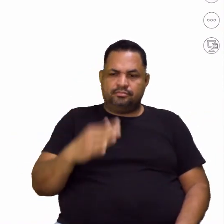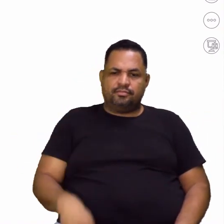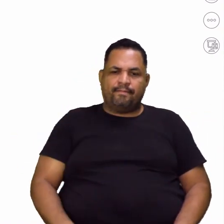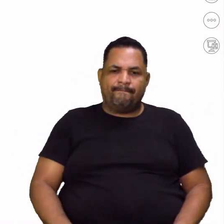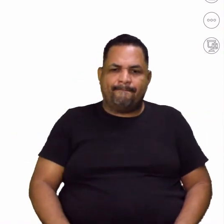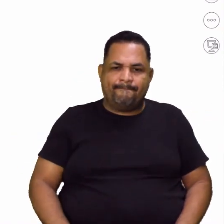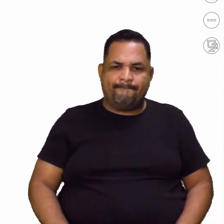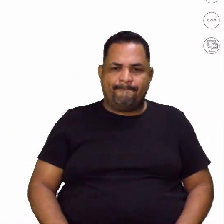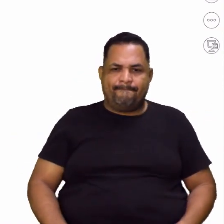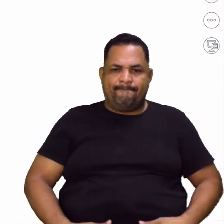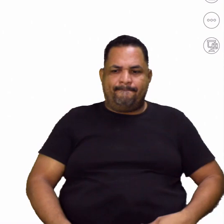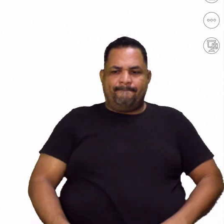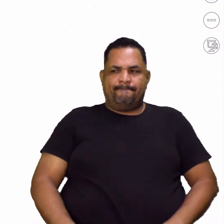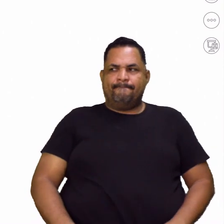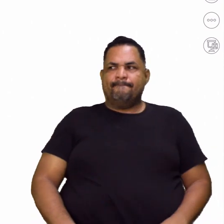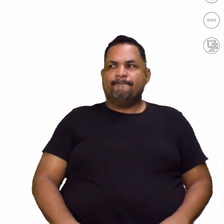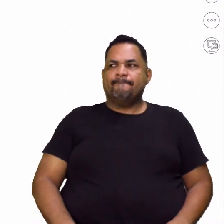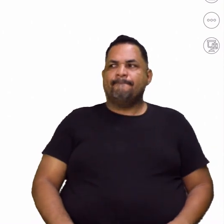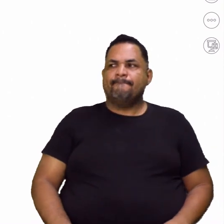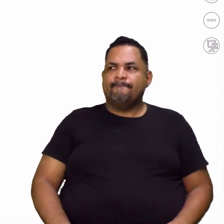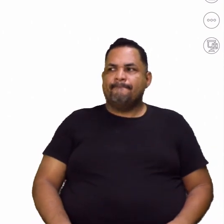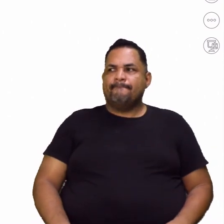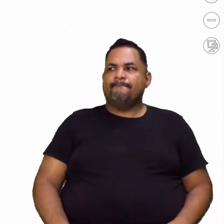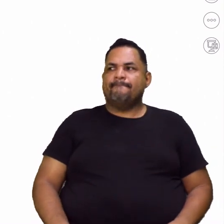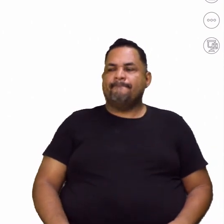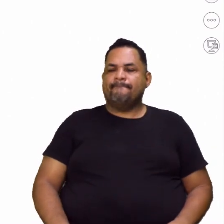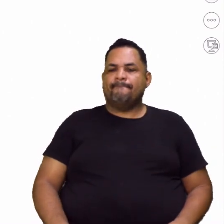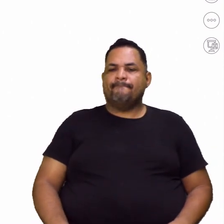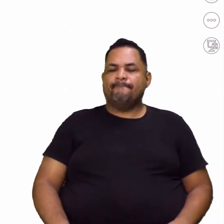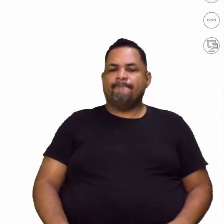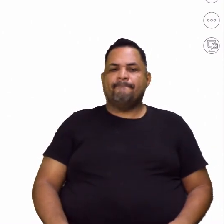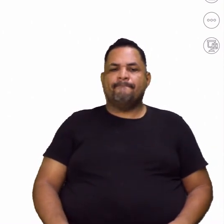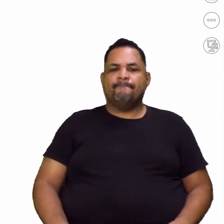polissemia. Vários significados.